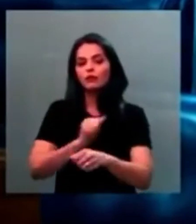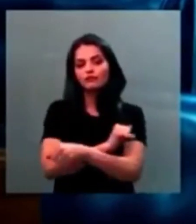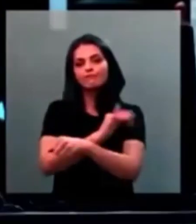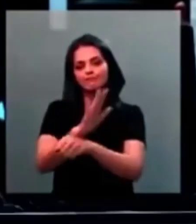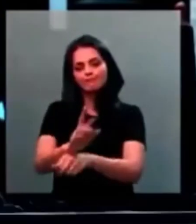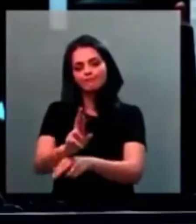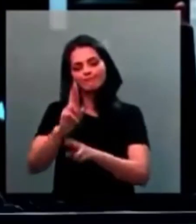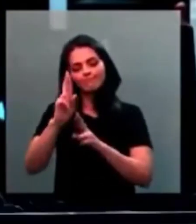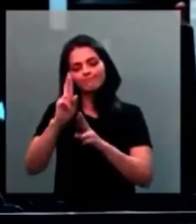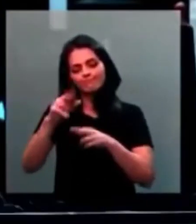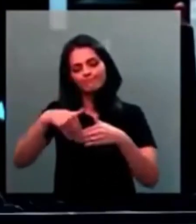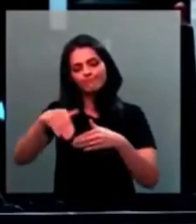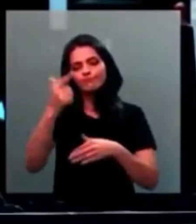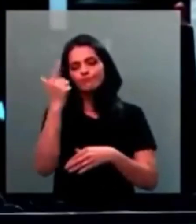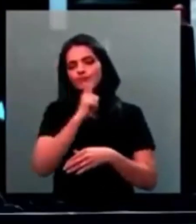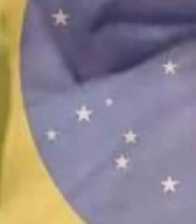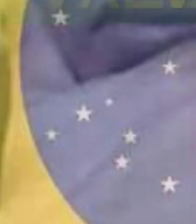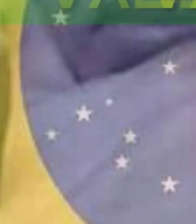Muito obrigado. Obrigado, senador.